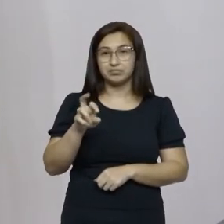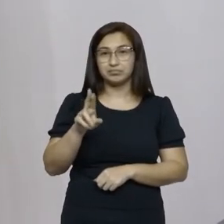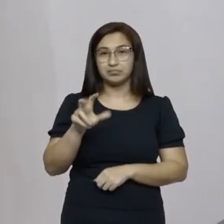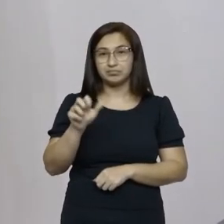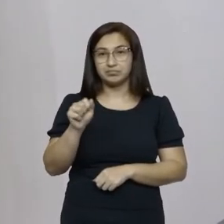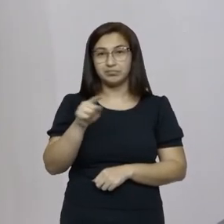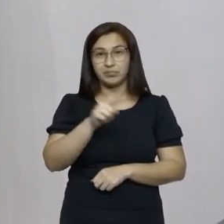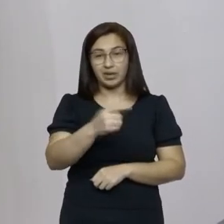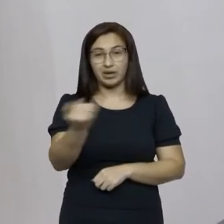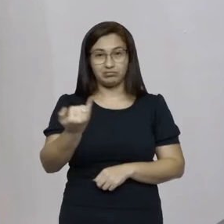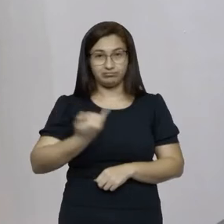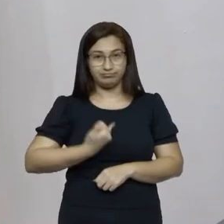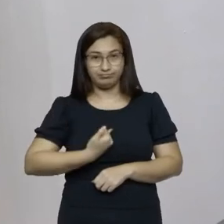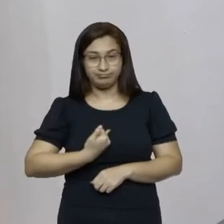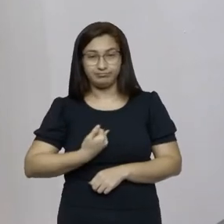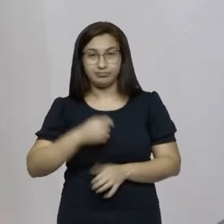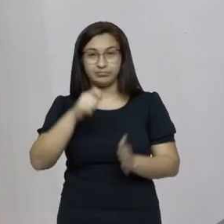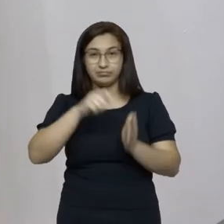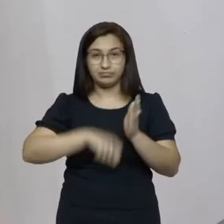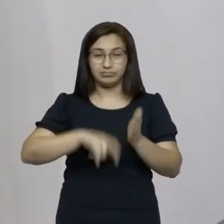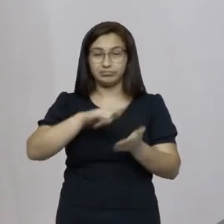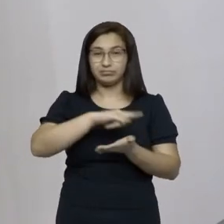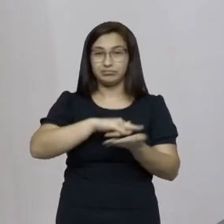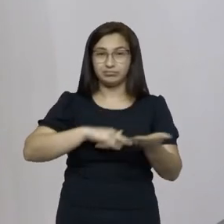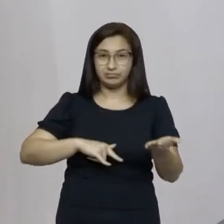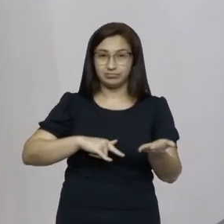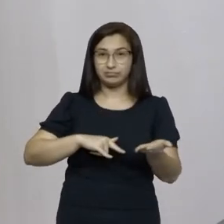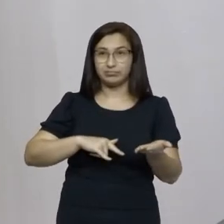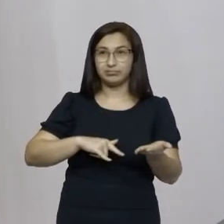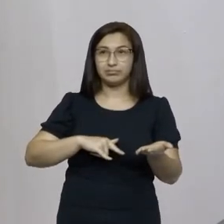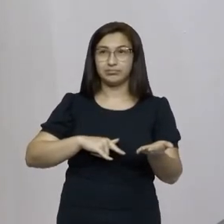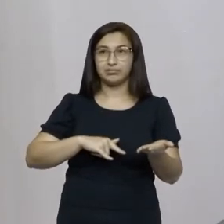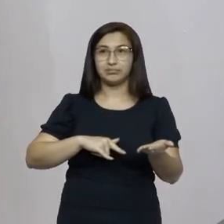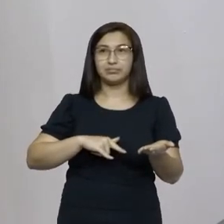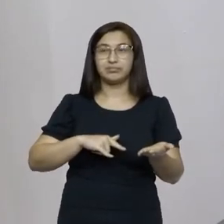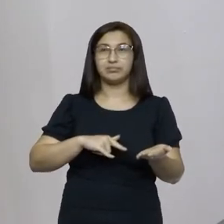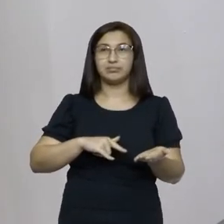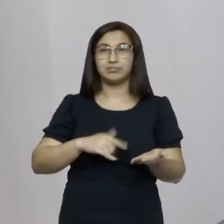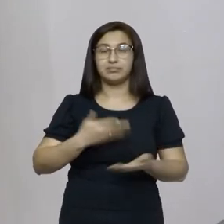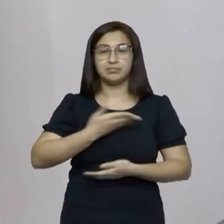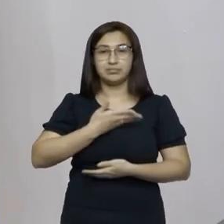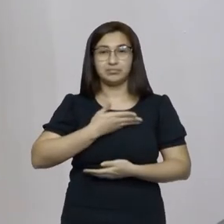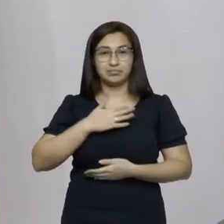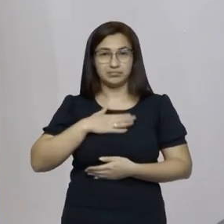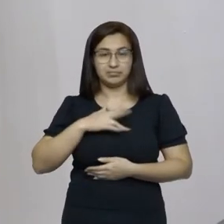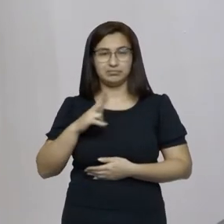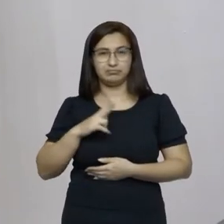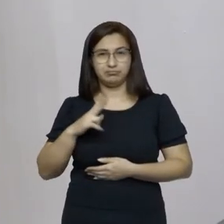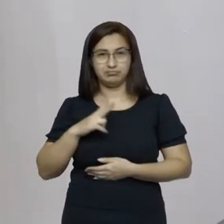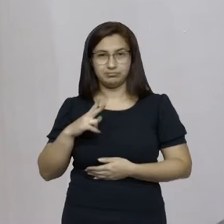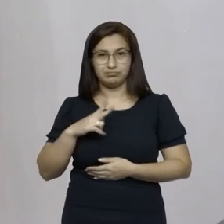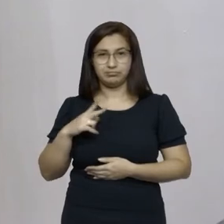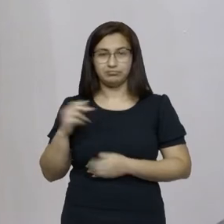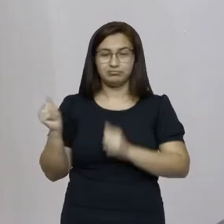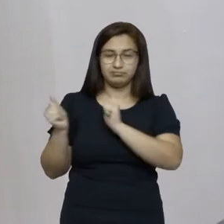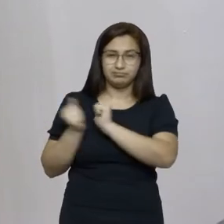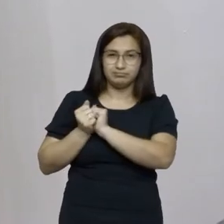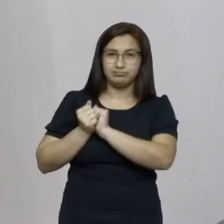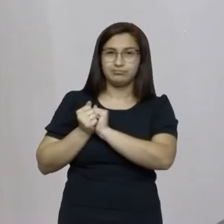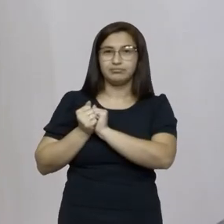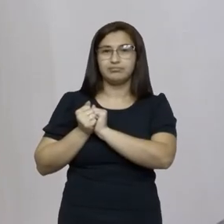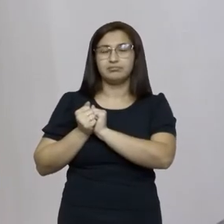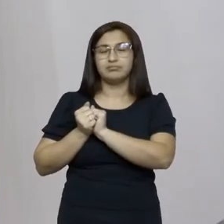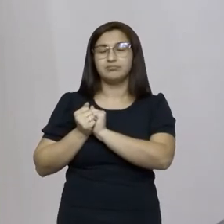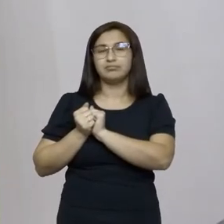reportou o seguinte assinou o documento Merizio meu amigo particular e esse Vicentini